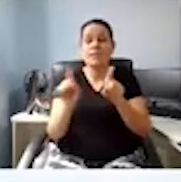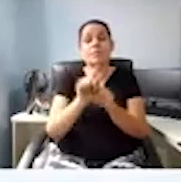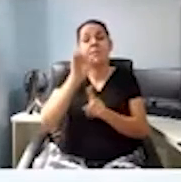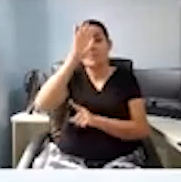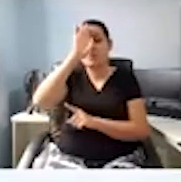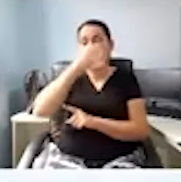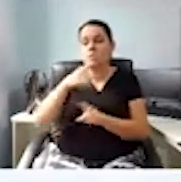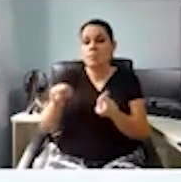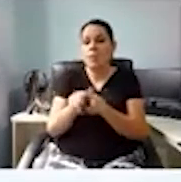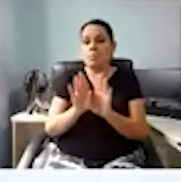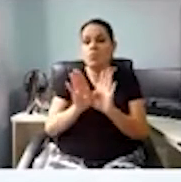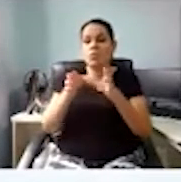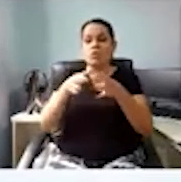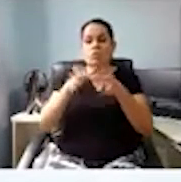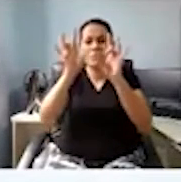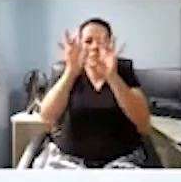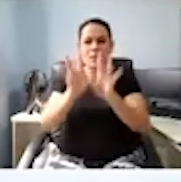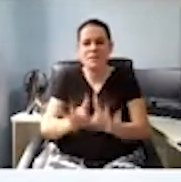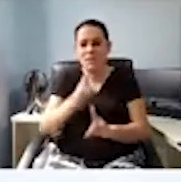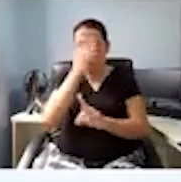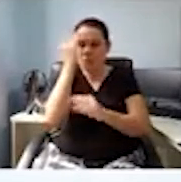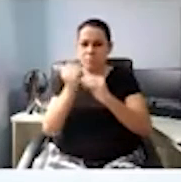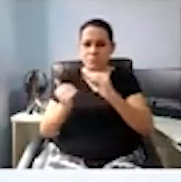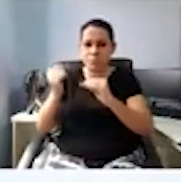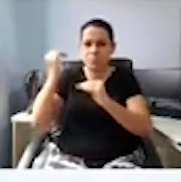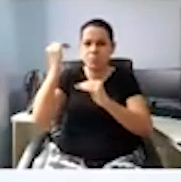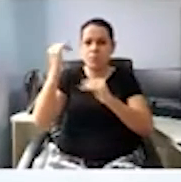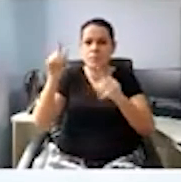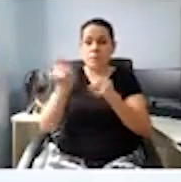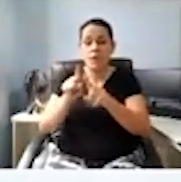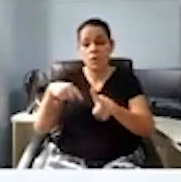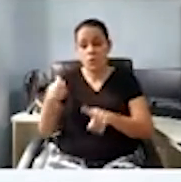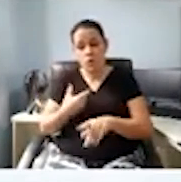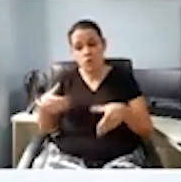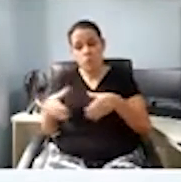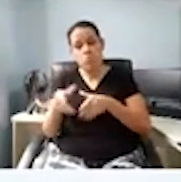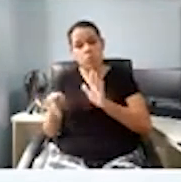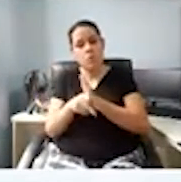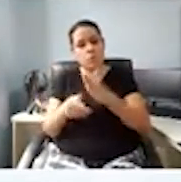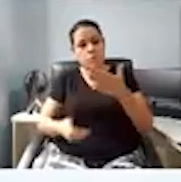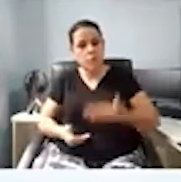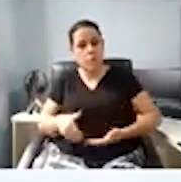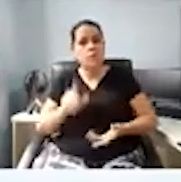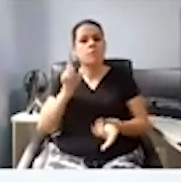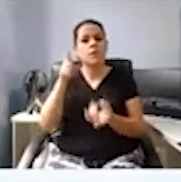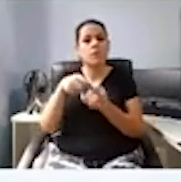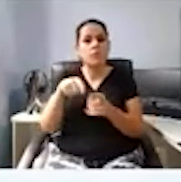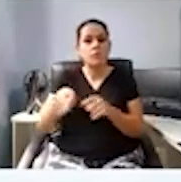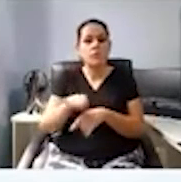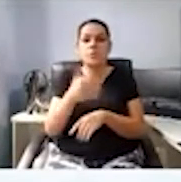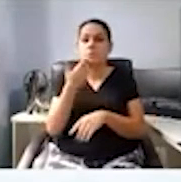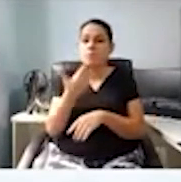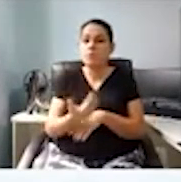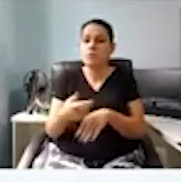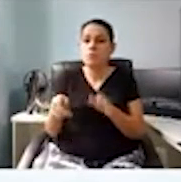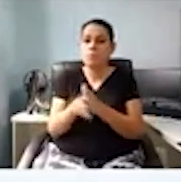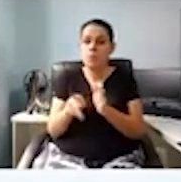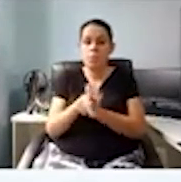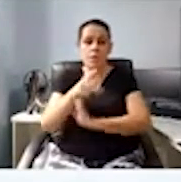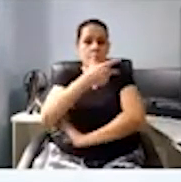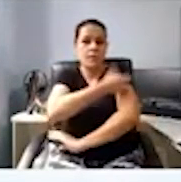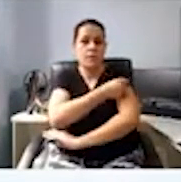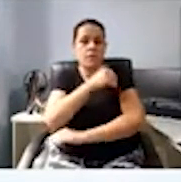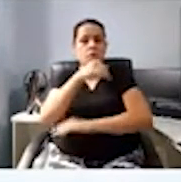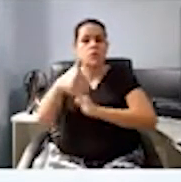dos grupos prioritários, para nós também, metalúrgicos, solicitando uma vacina do nosso pessoal que